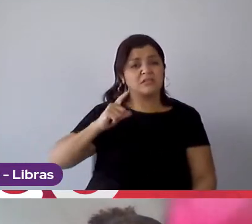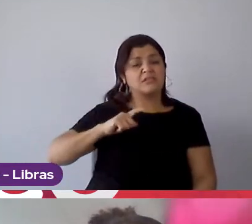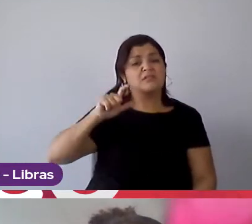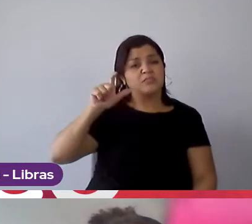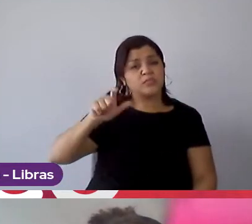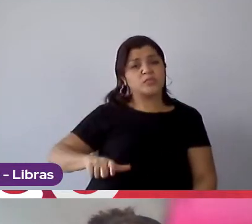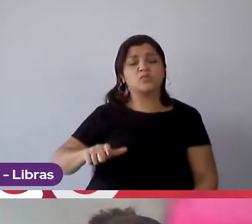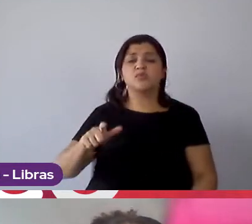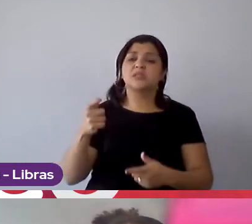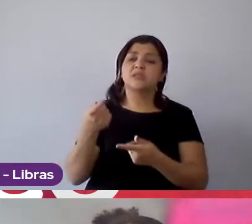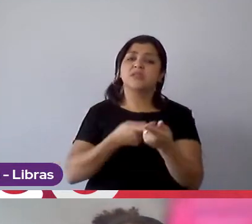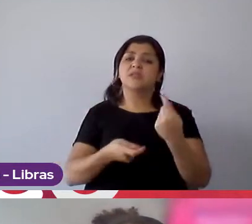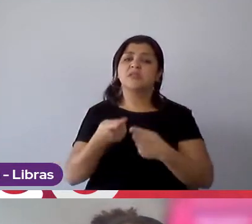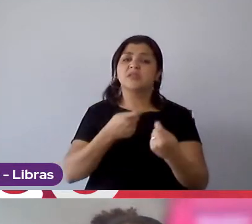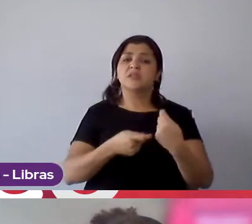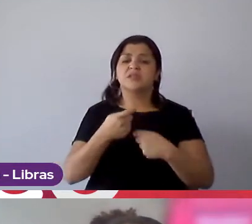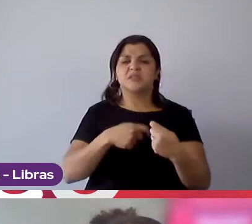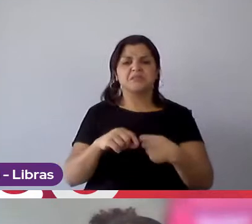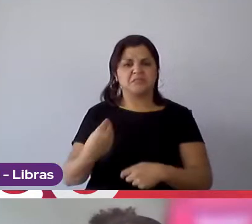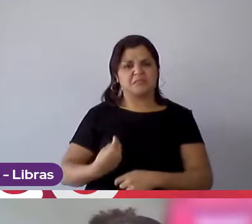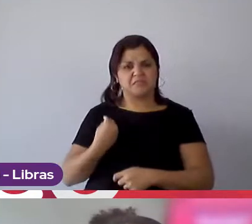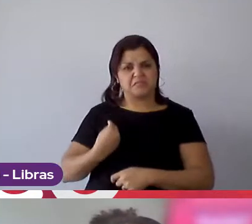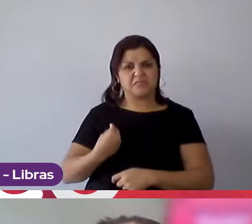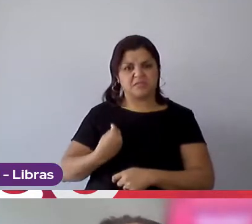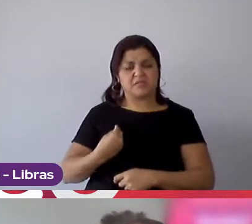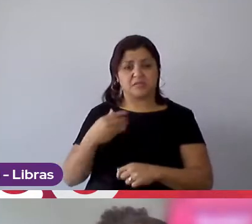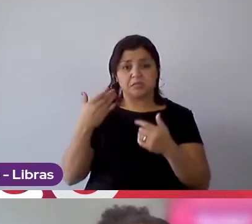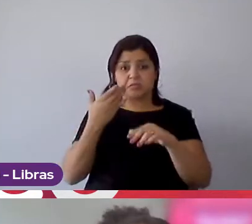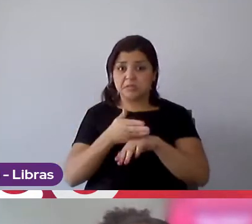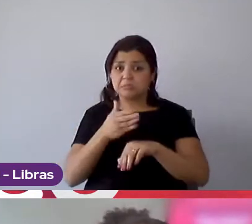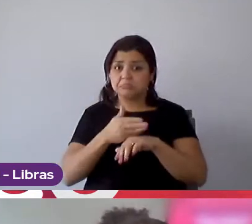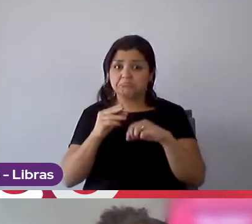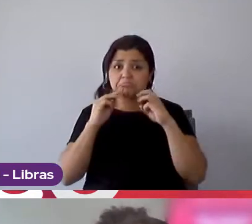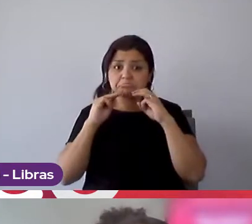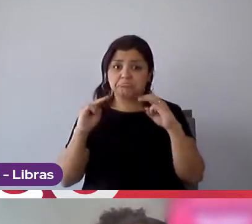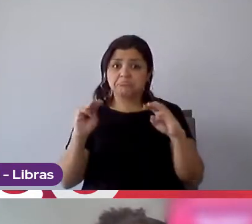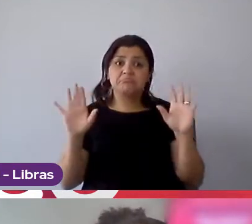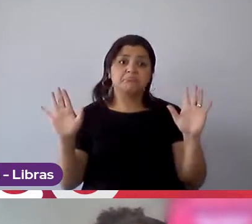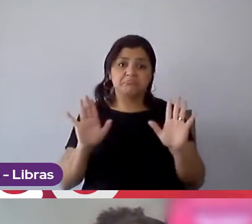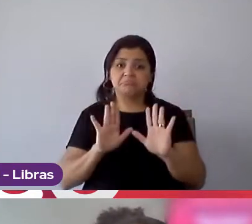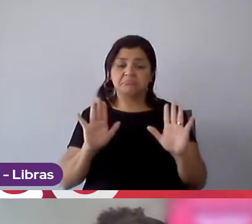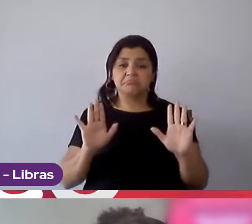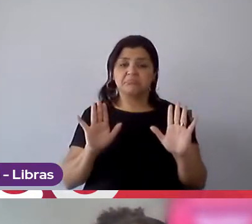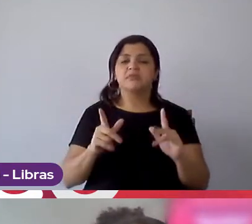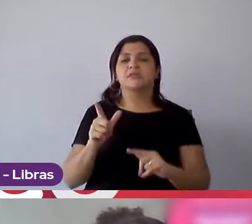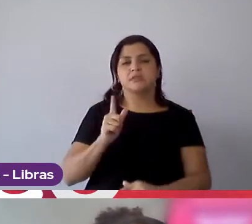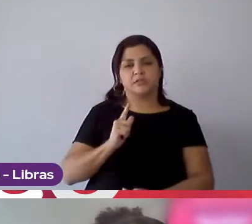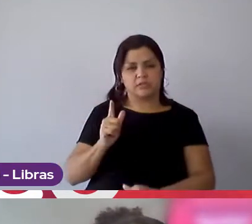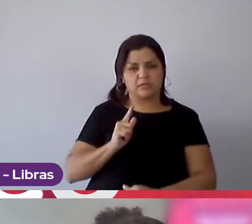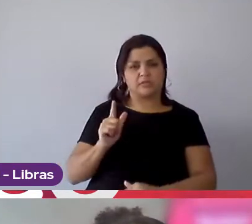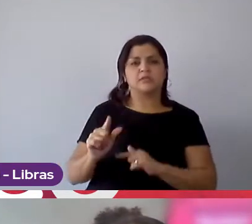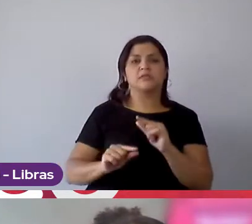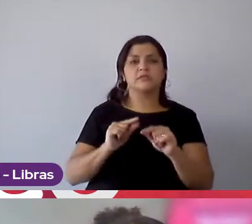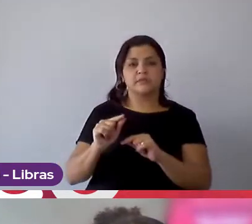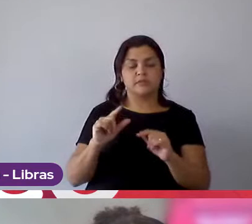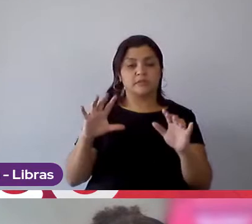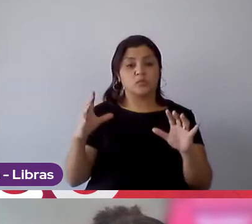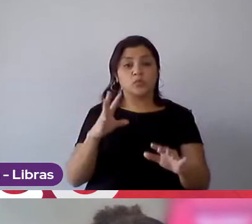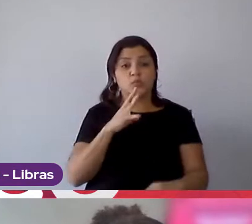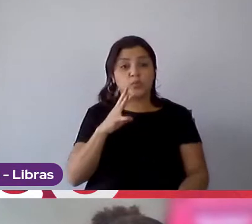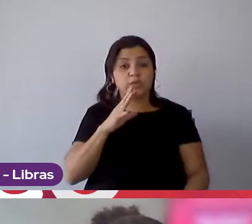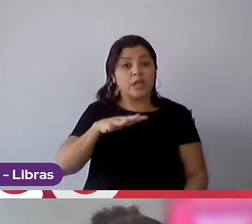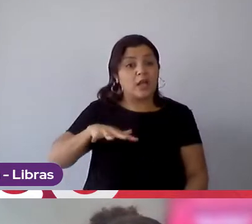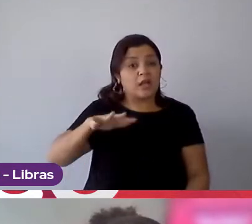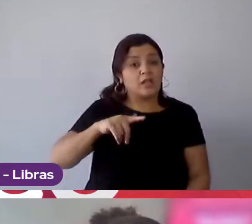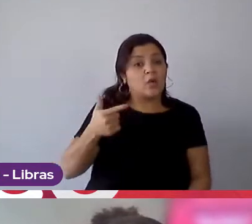administração estão em marketing estagiando em marketing então assim nós temos essa coisa de conhecer outras